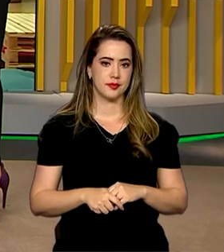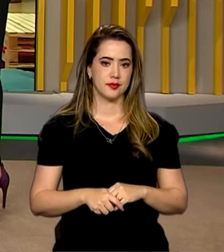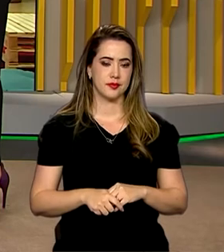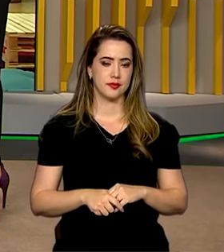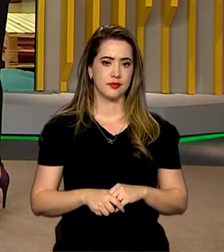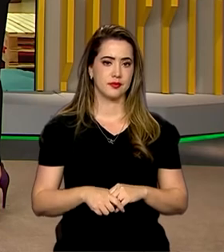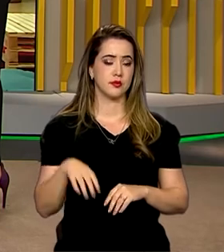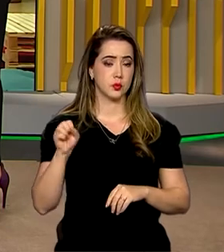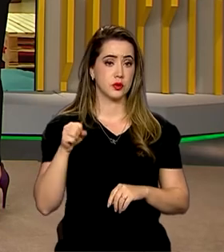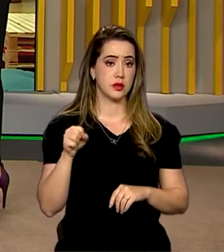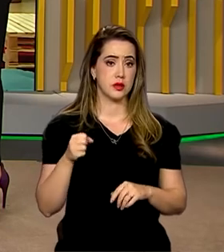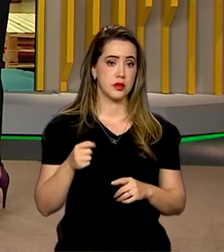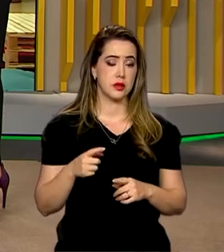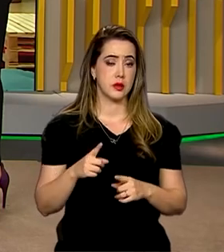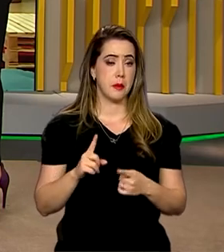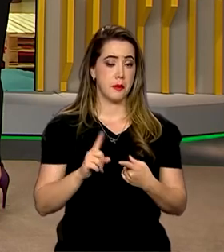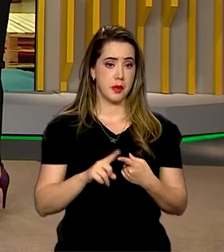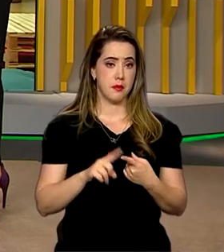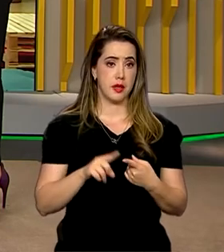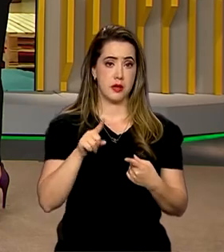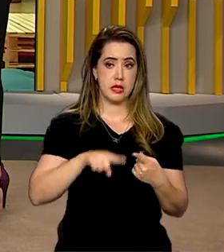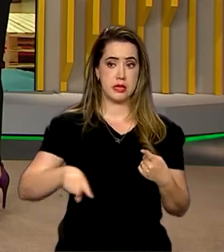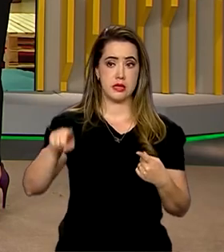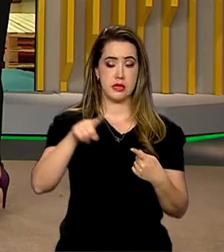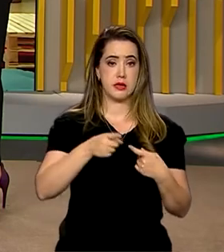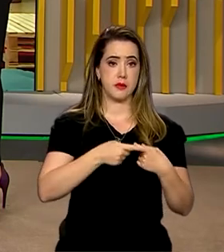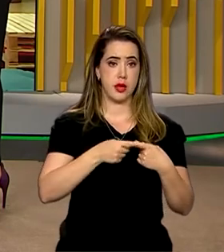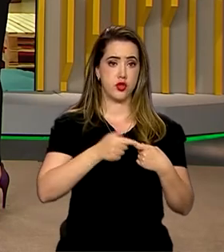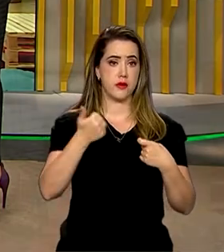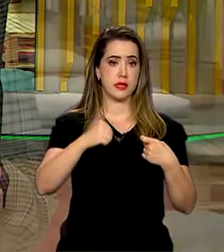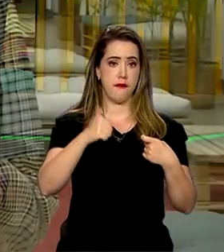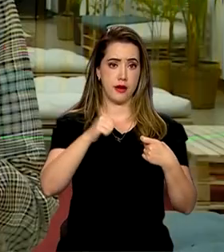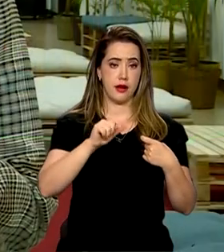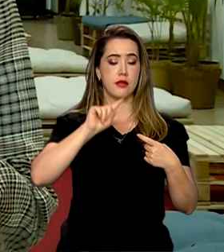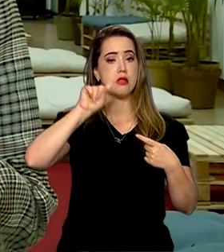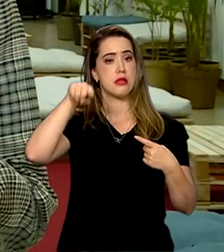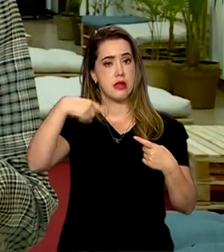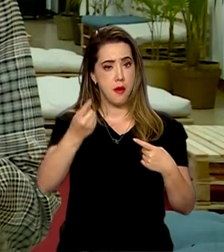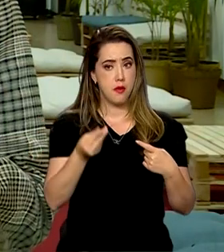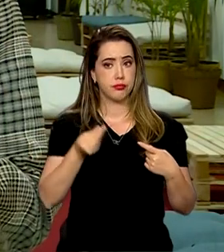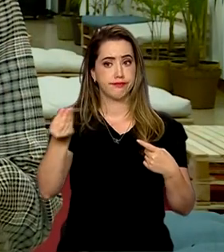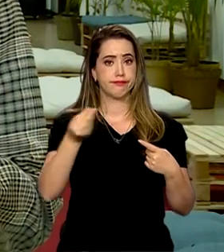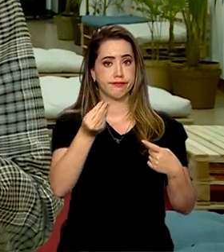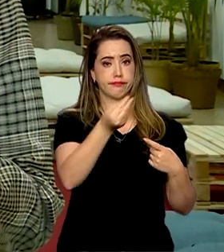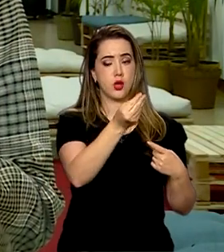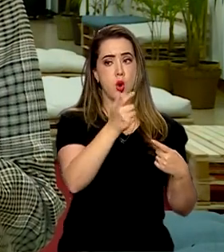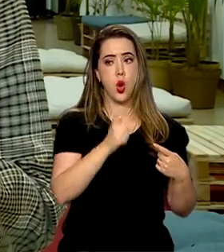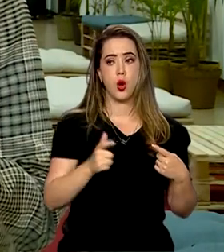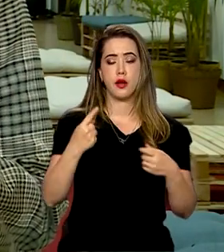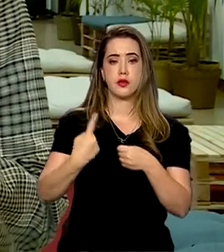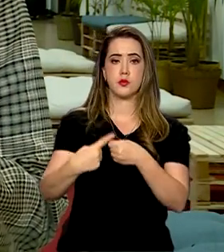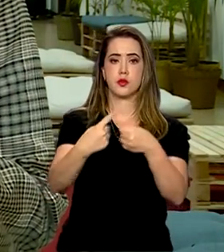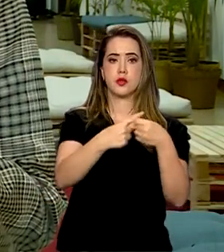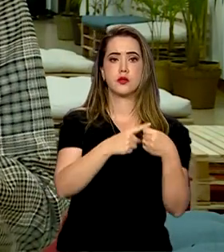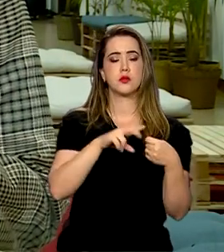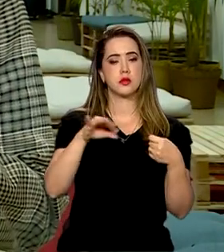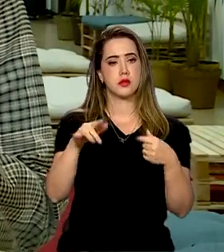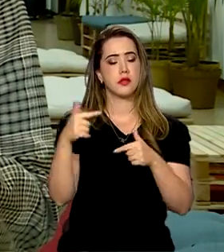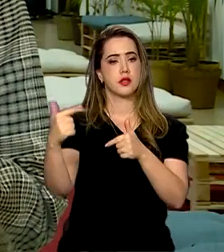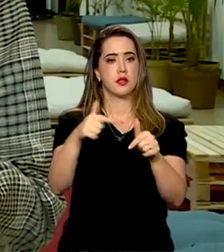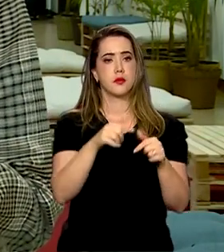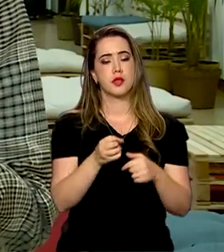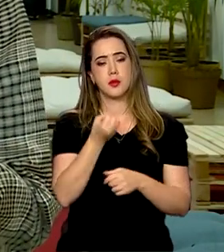Isso, Ana. Olha, primeiro, esses médicos serão avaliados e só então serão encaminhados aos municípios em que irão atuar.